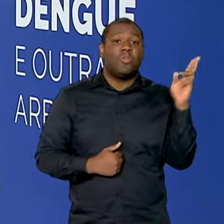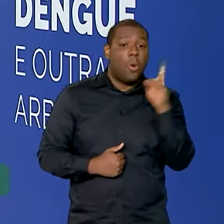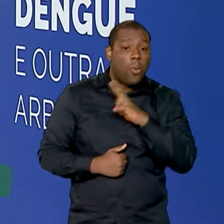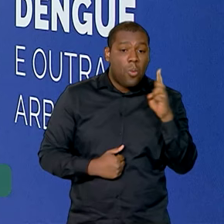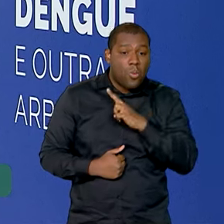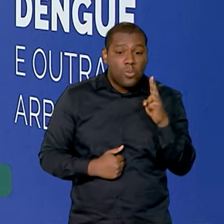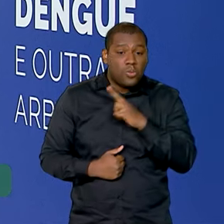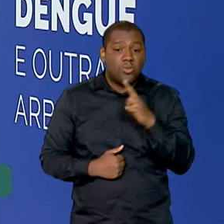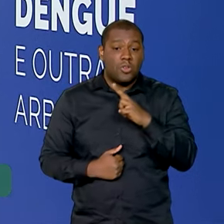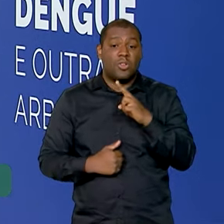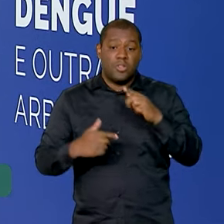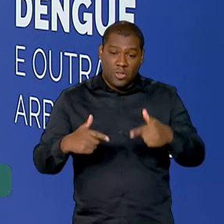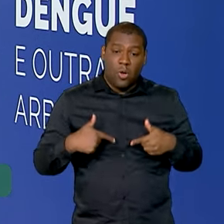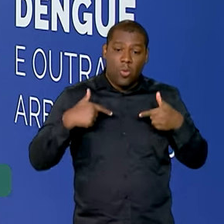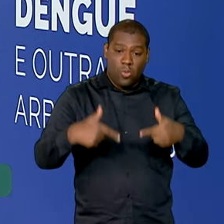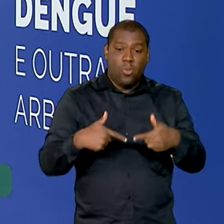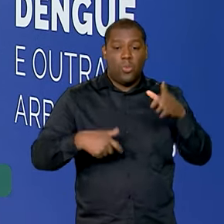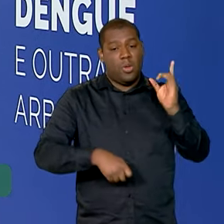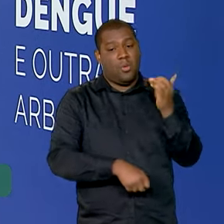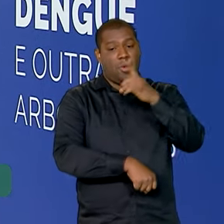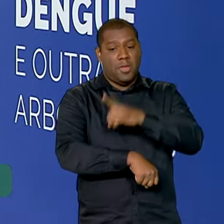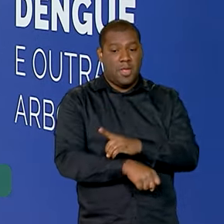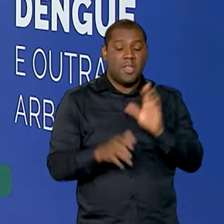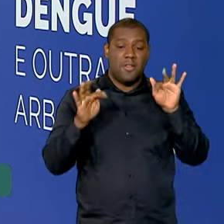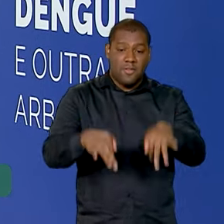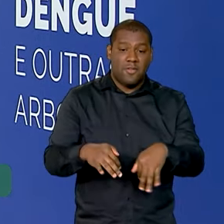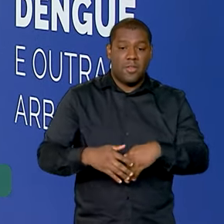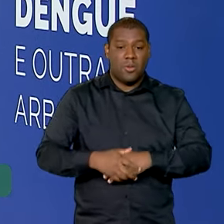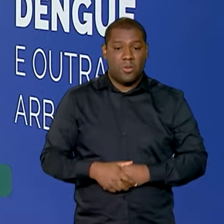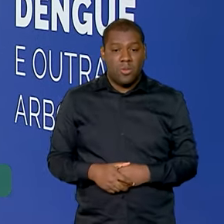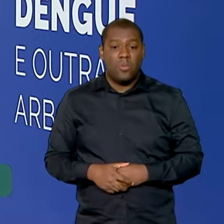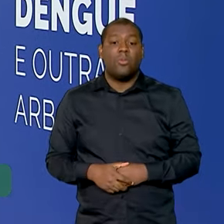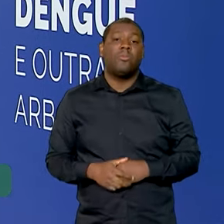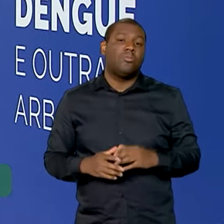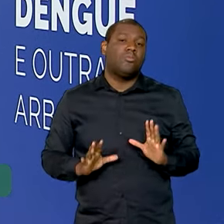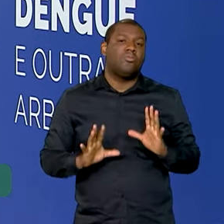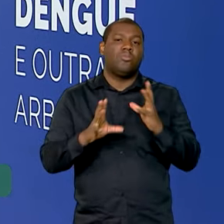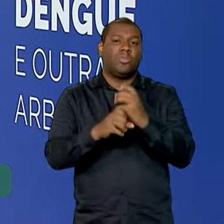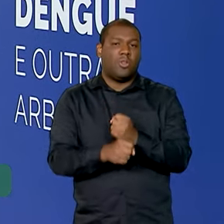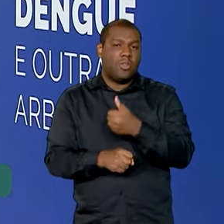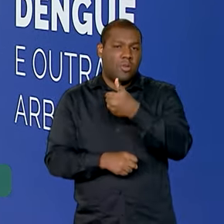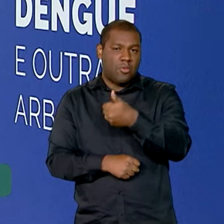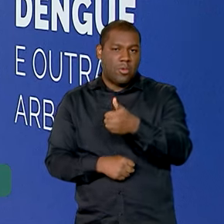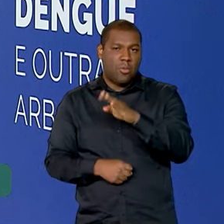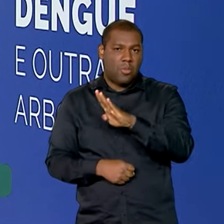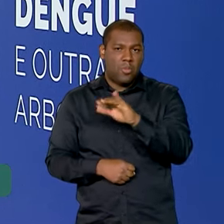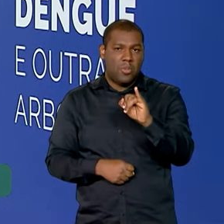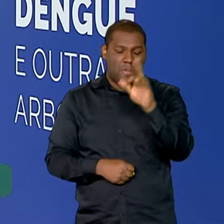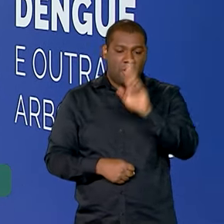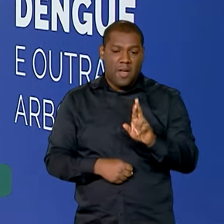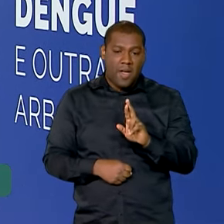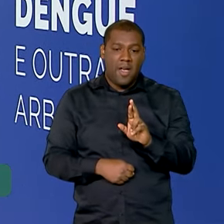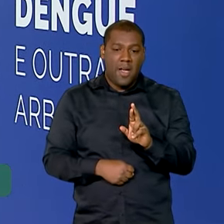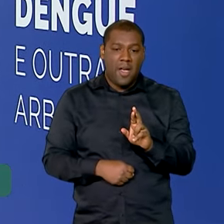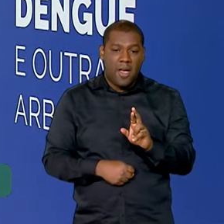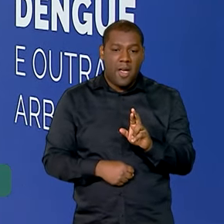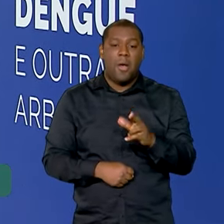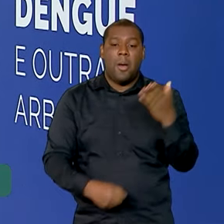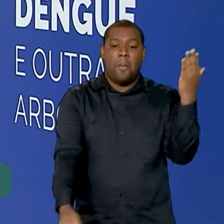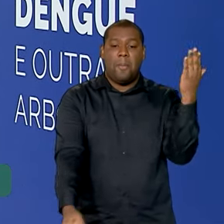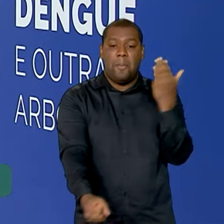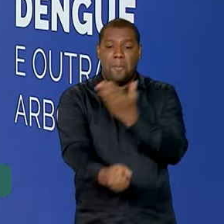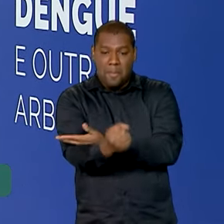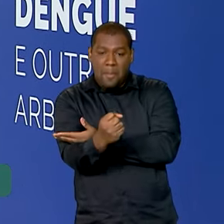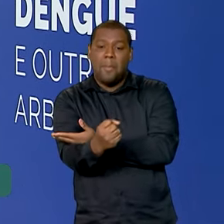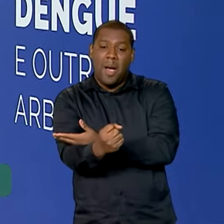para o enfrentamento da dengue. Os recursos são parte do total de 1,5 bilhão de reais reservados pela pasta para